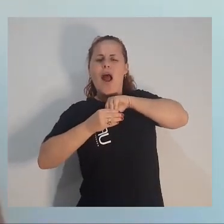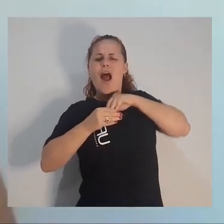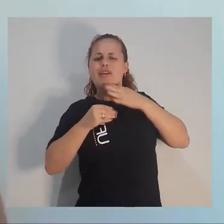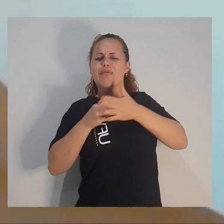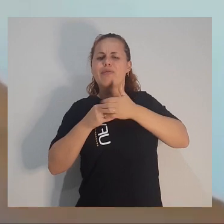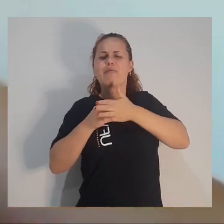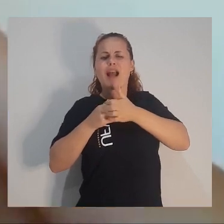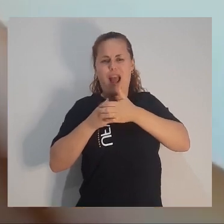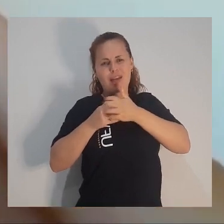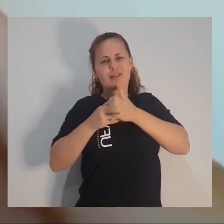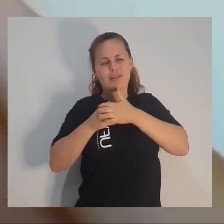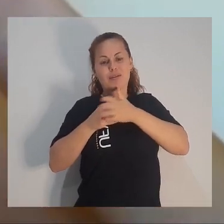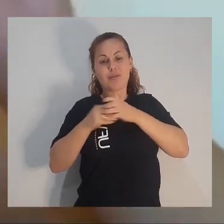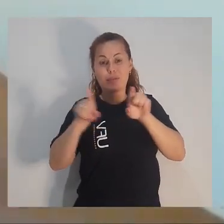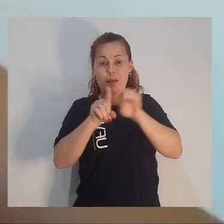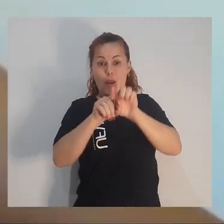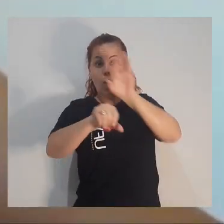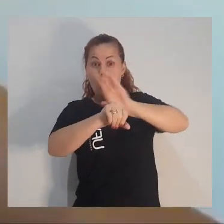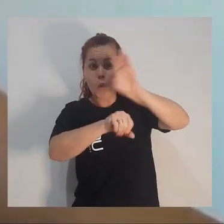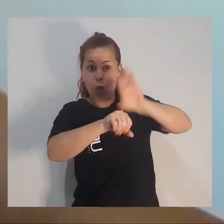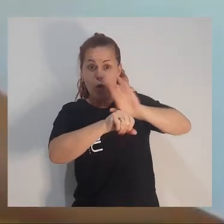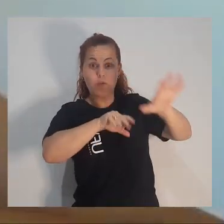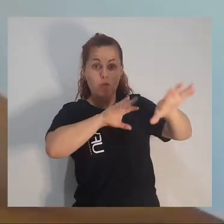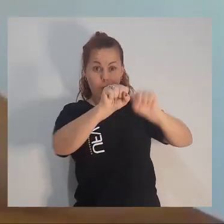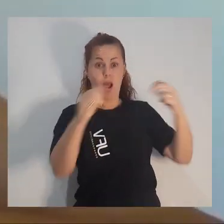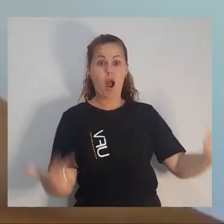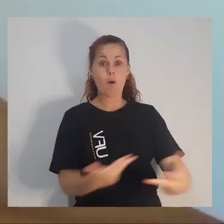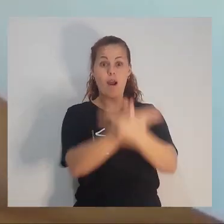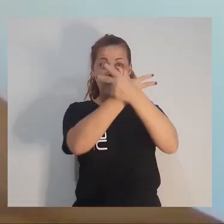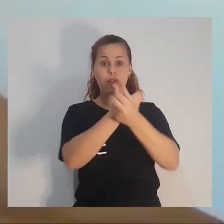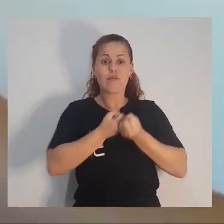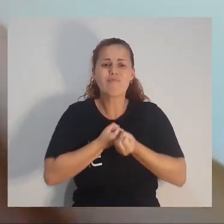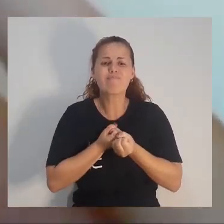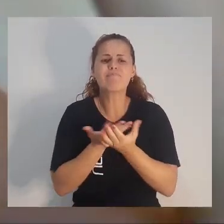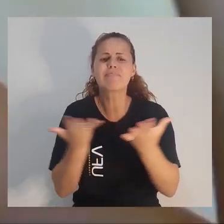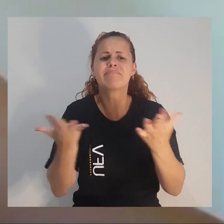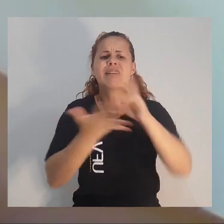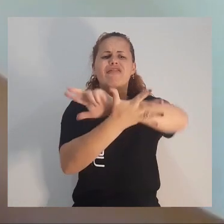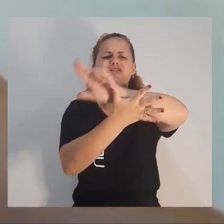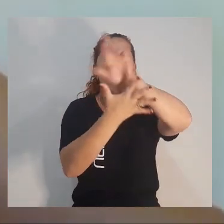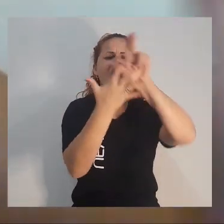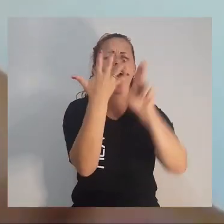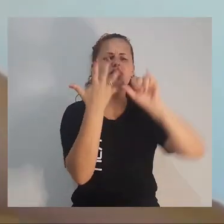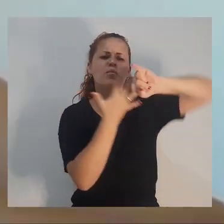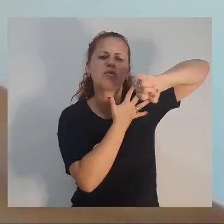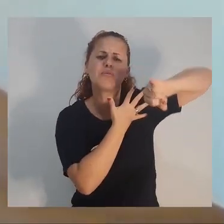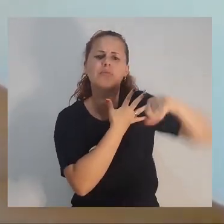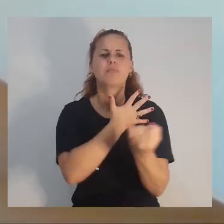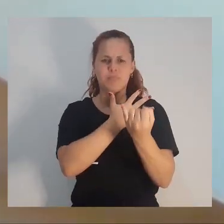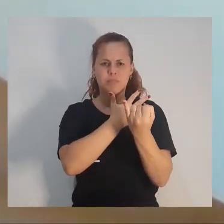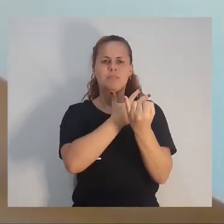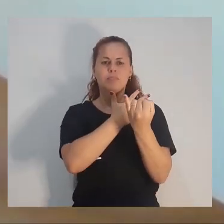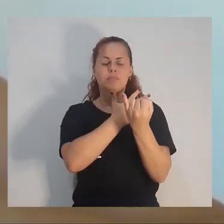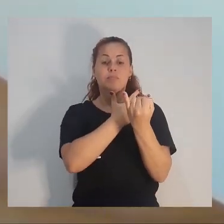carinho. Então, além do curso, a UFV, ela proporciona uma série de outras oportunidades.